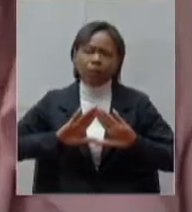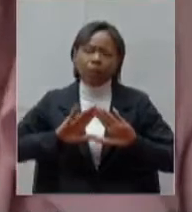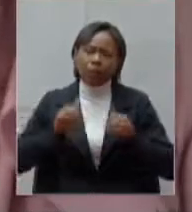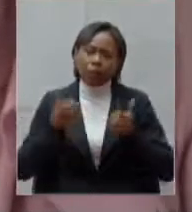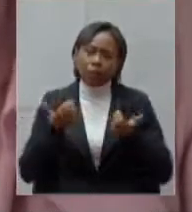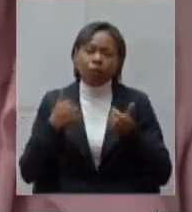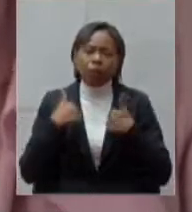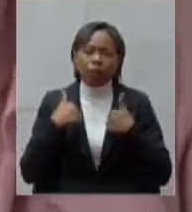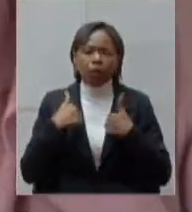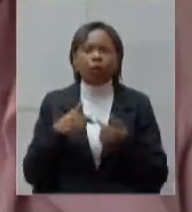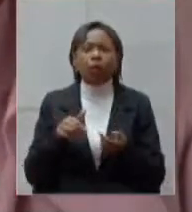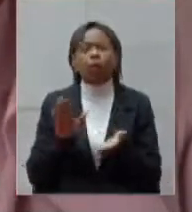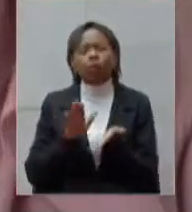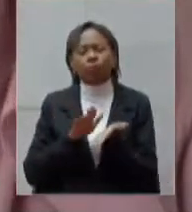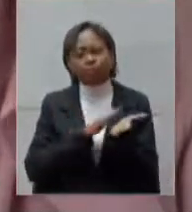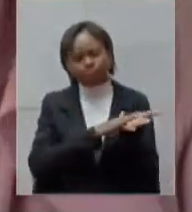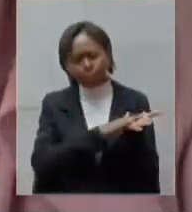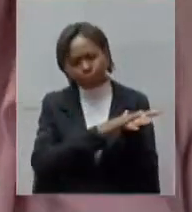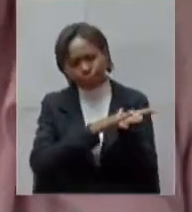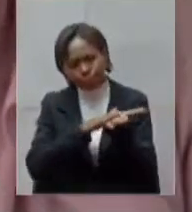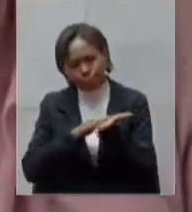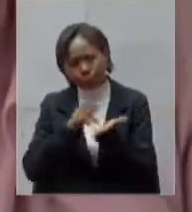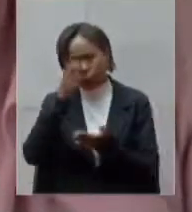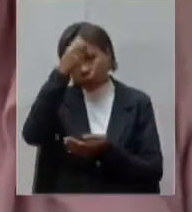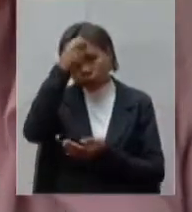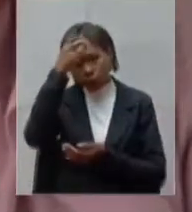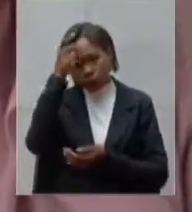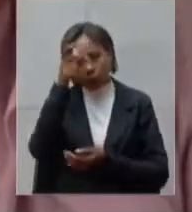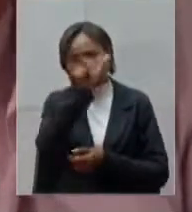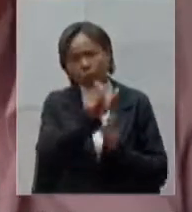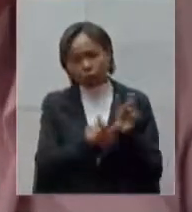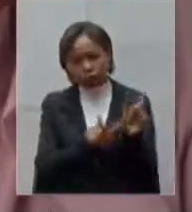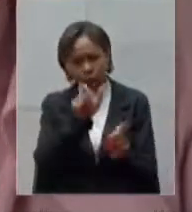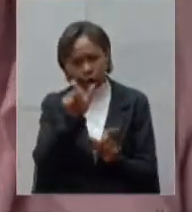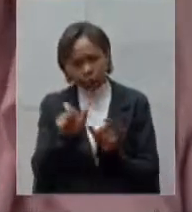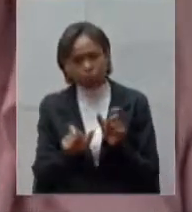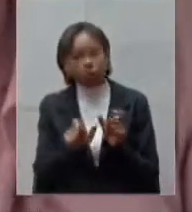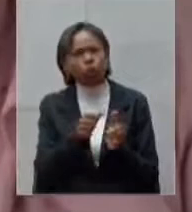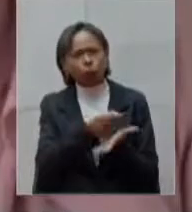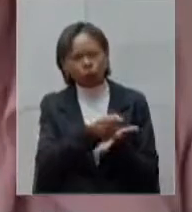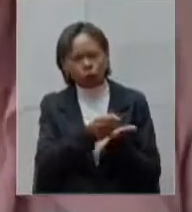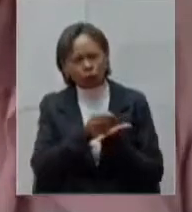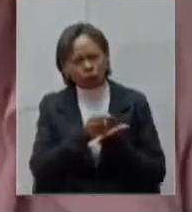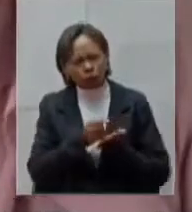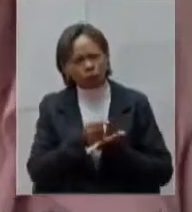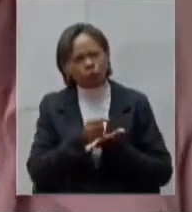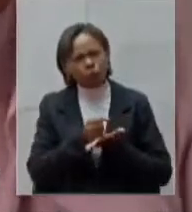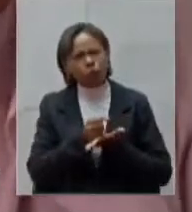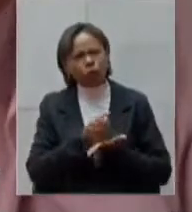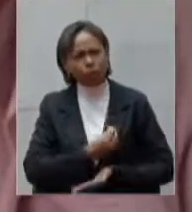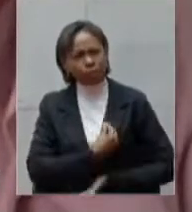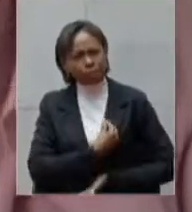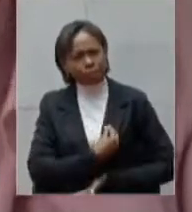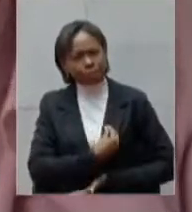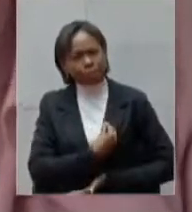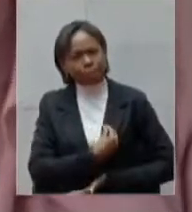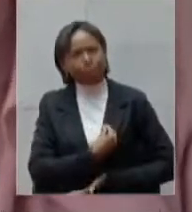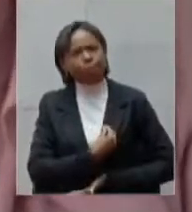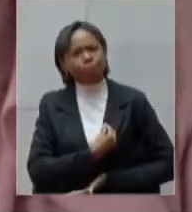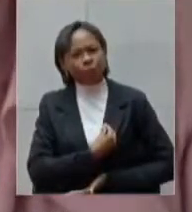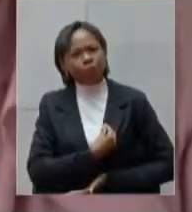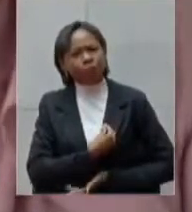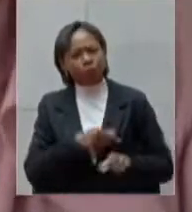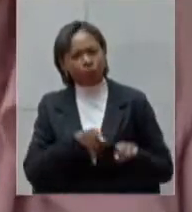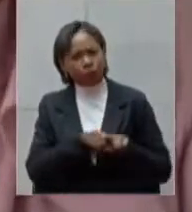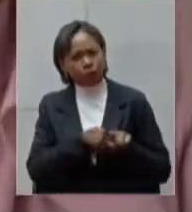aqui saudar os prefeitos que também nos honram com as suas participações para que nós